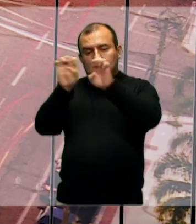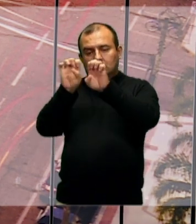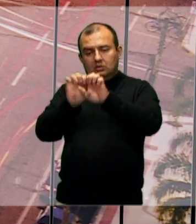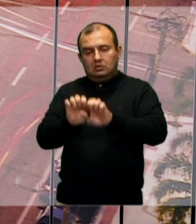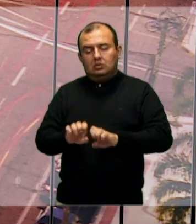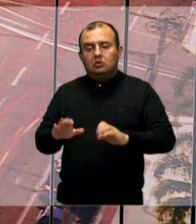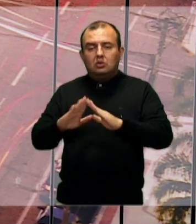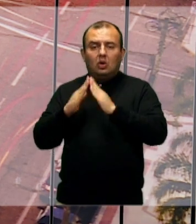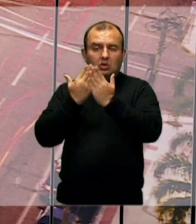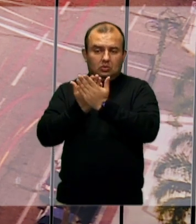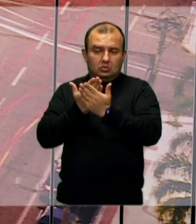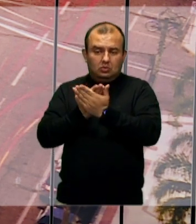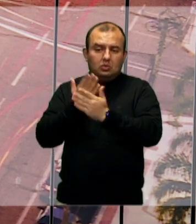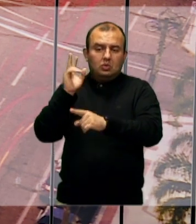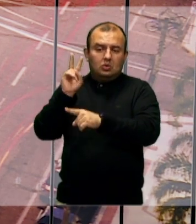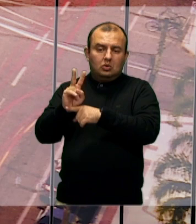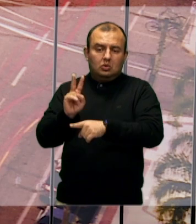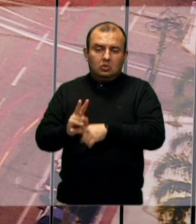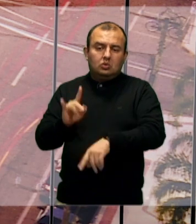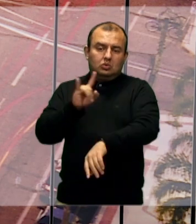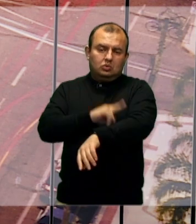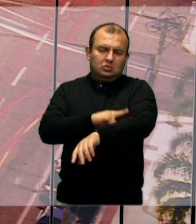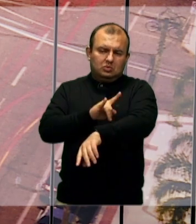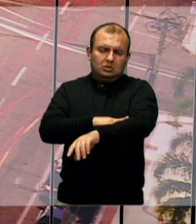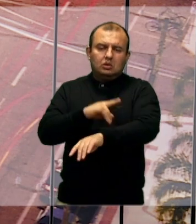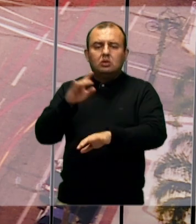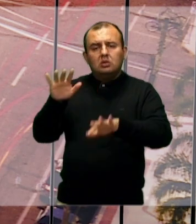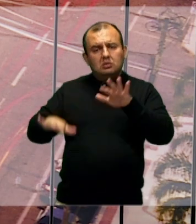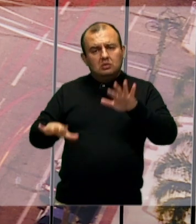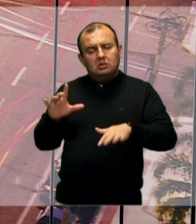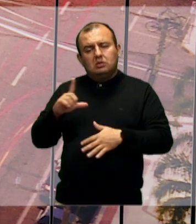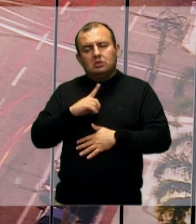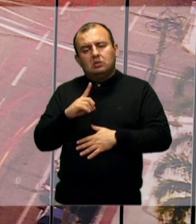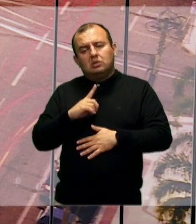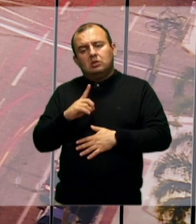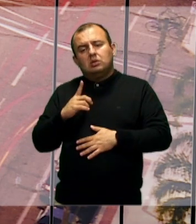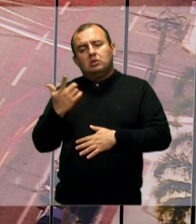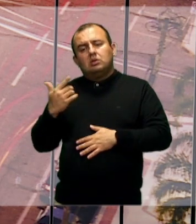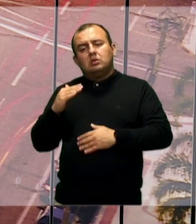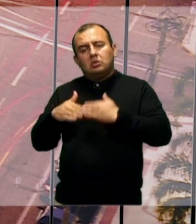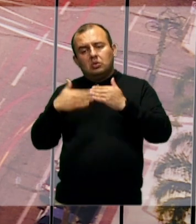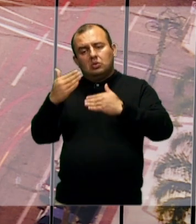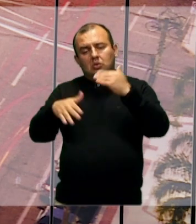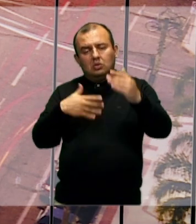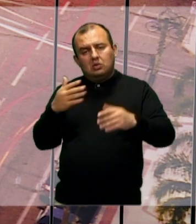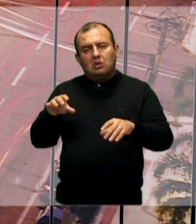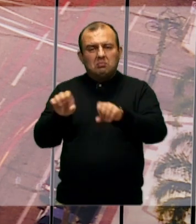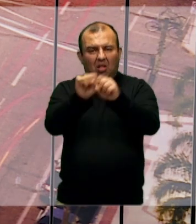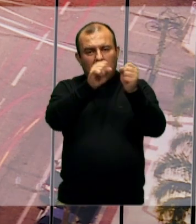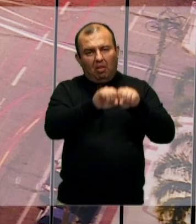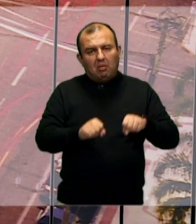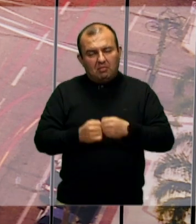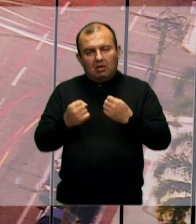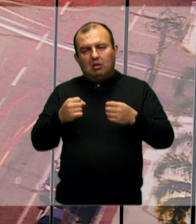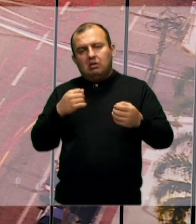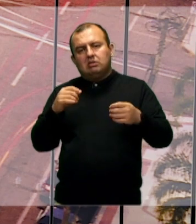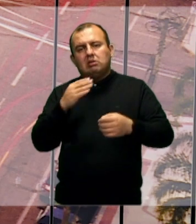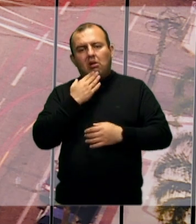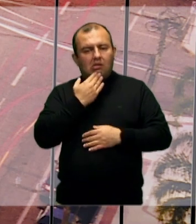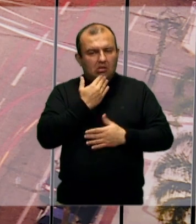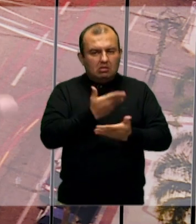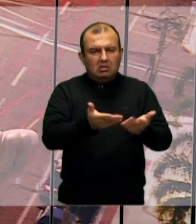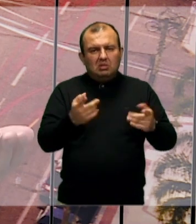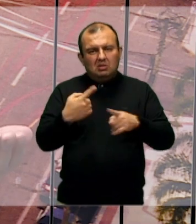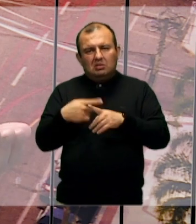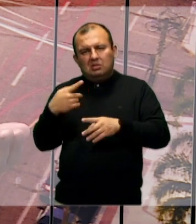da escola e o cuidado com os banheiros, que às vezes passam por algum processo de vandalismo, de danificação e você